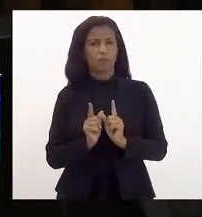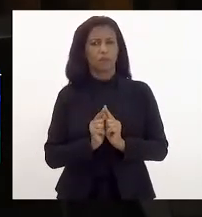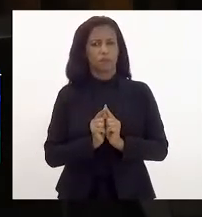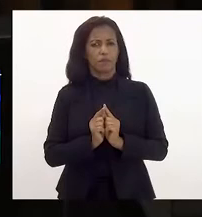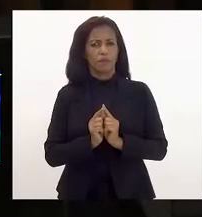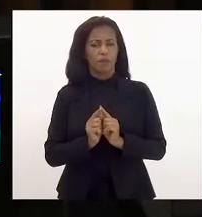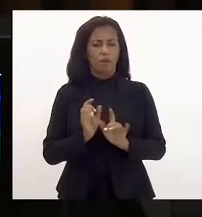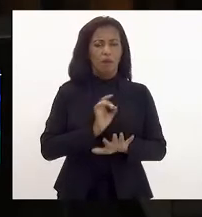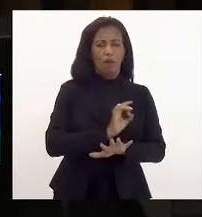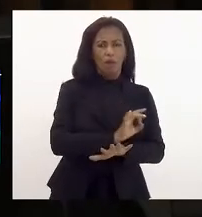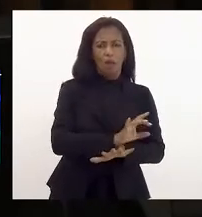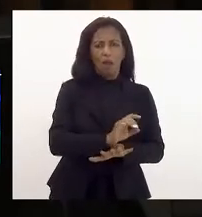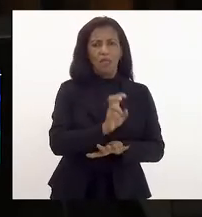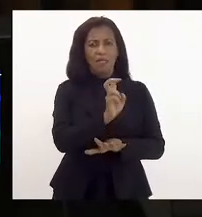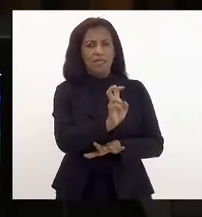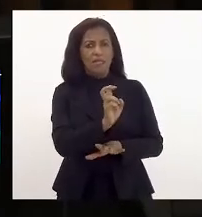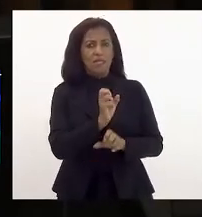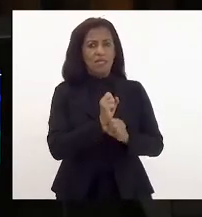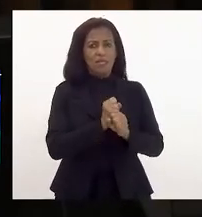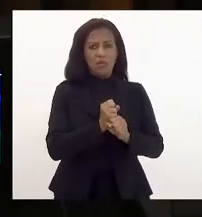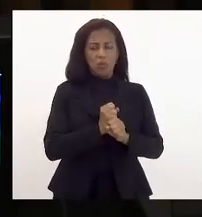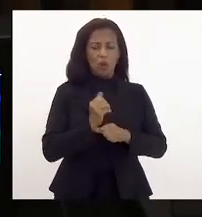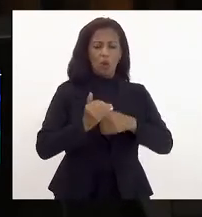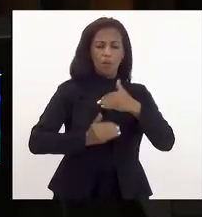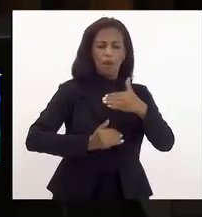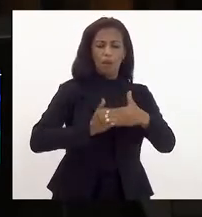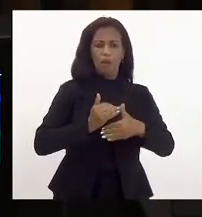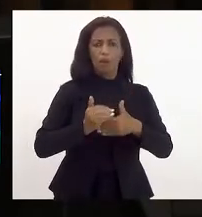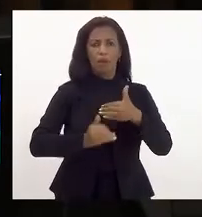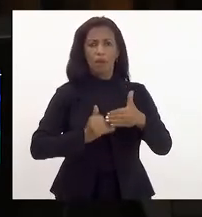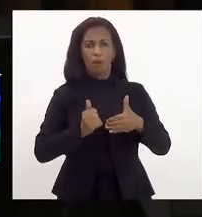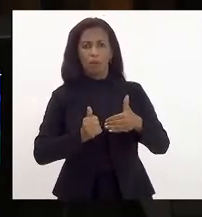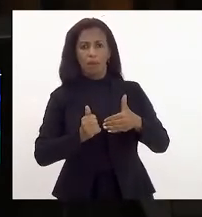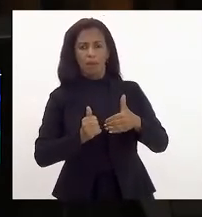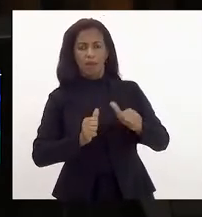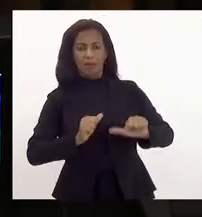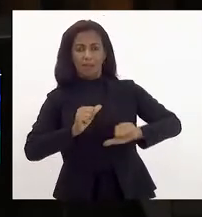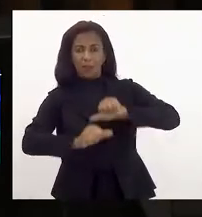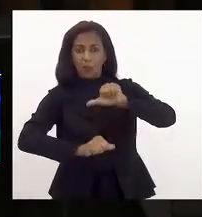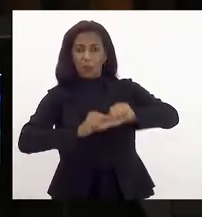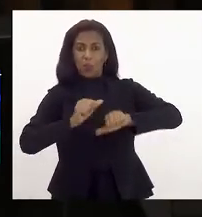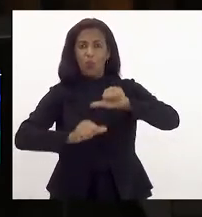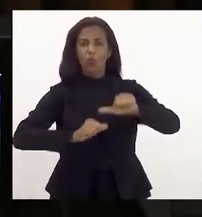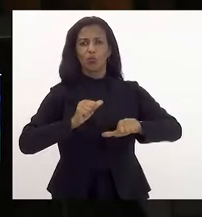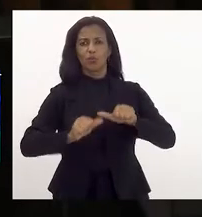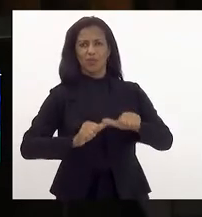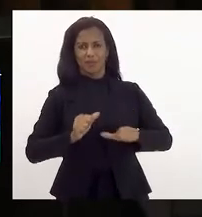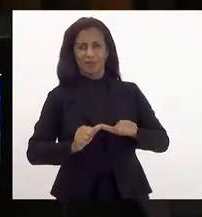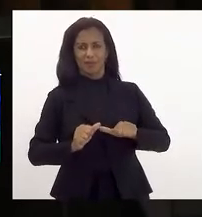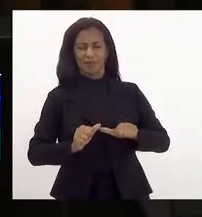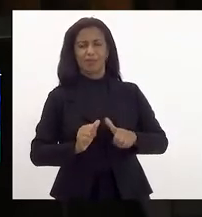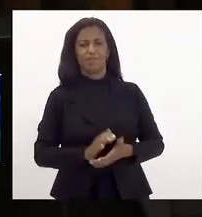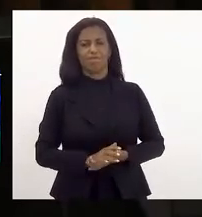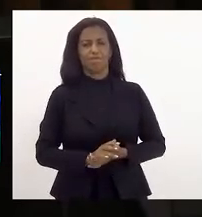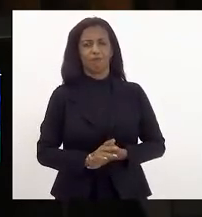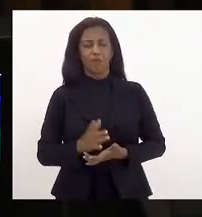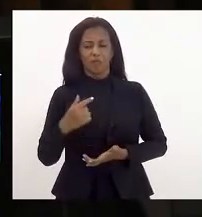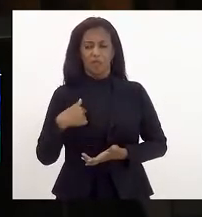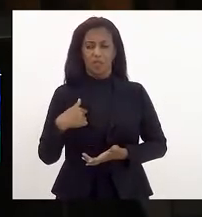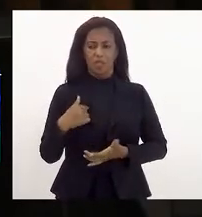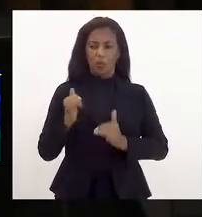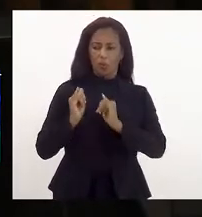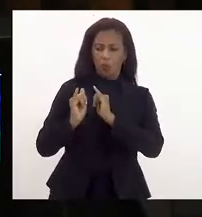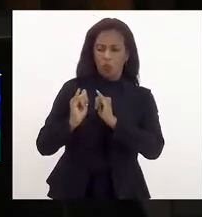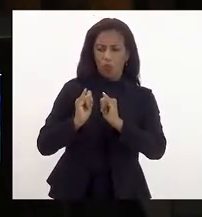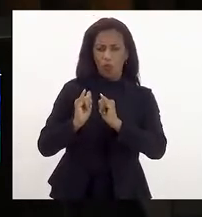a cada cinco anos ser atualizado e feito de acordo com os dados